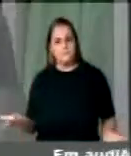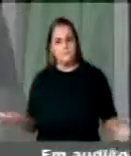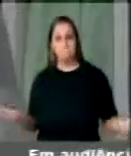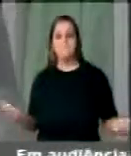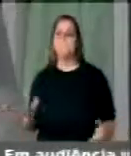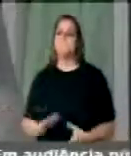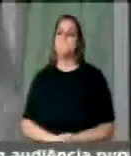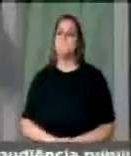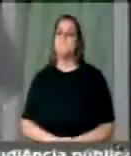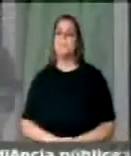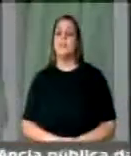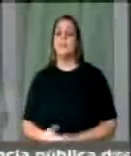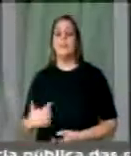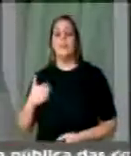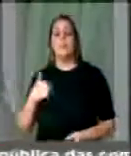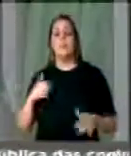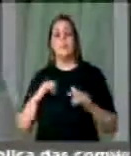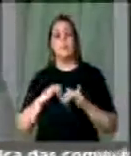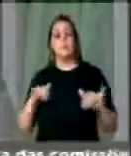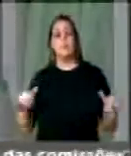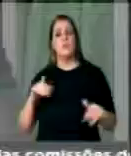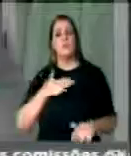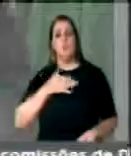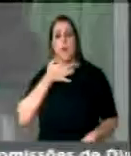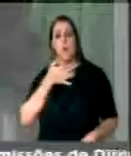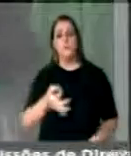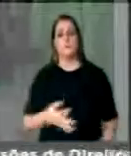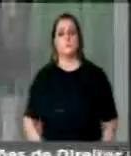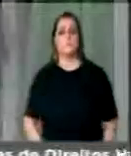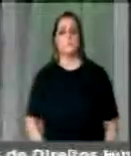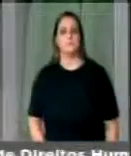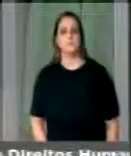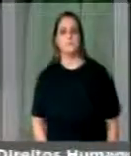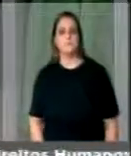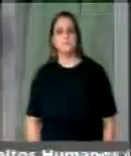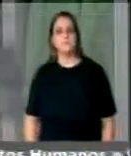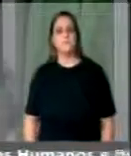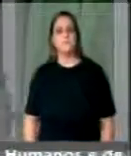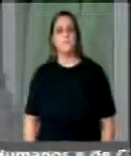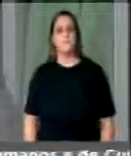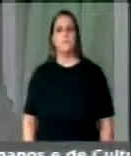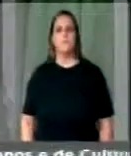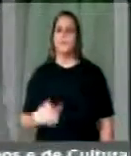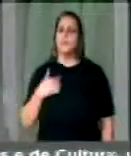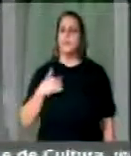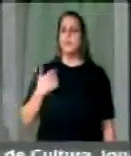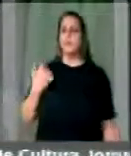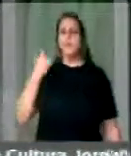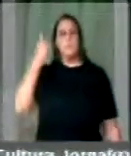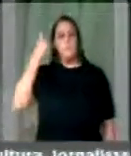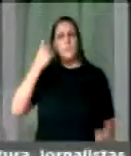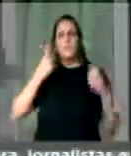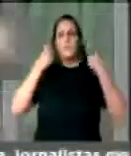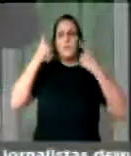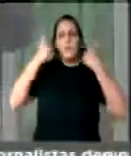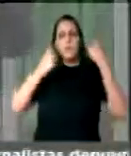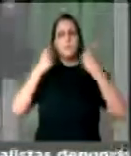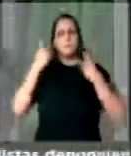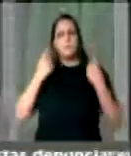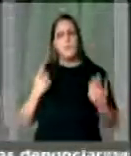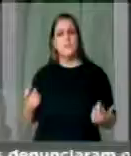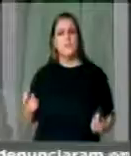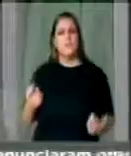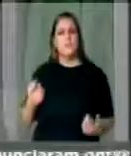Quero registrar aqui o meu posicionamento. E é um posicionamento de um parlamentar preocupado. De um